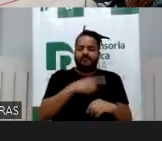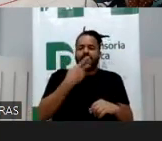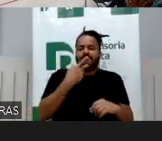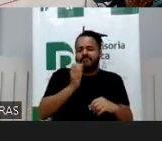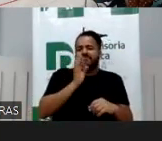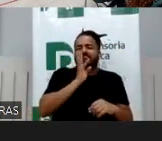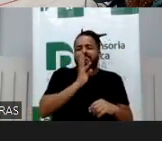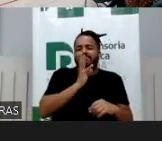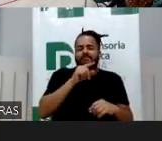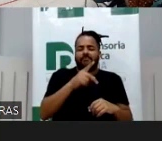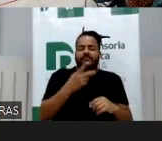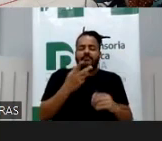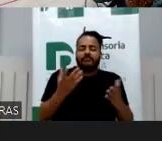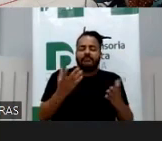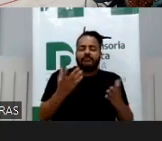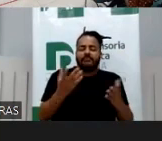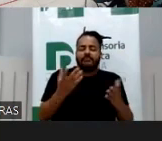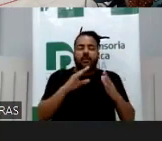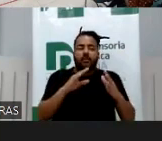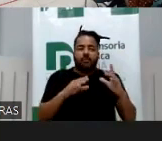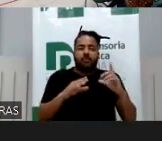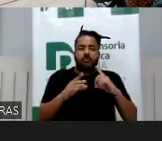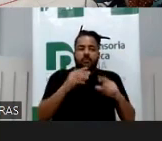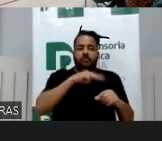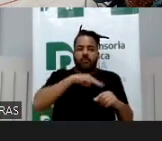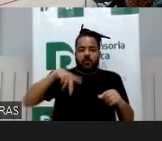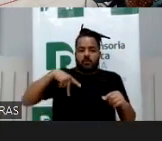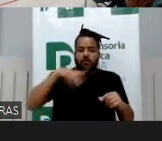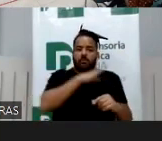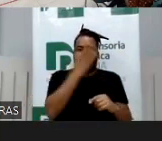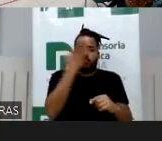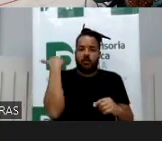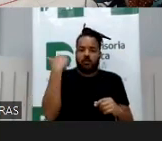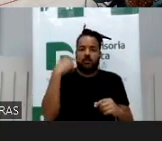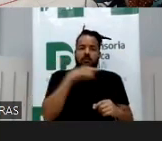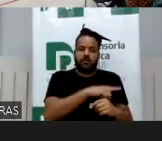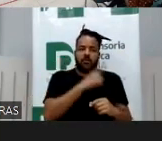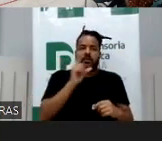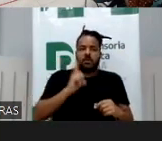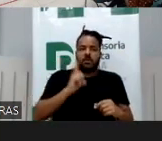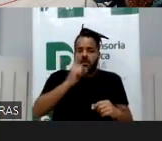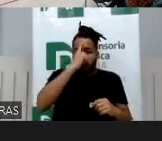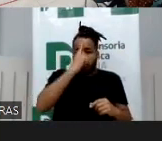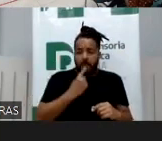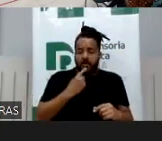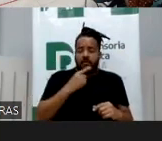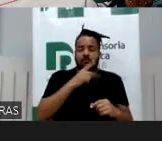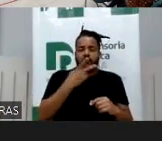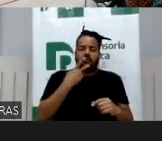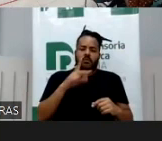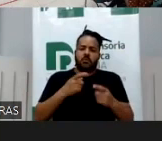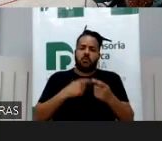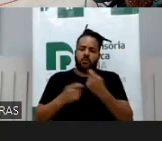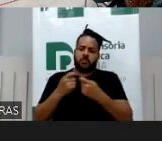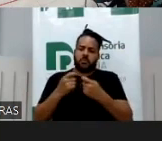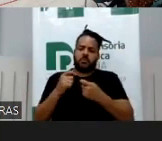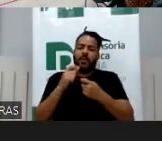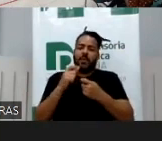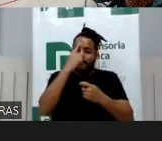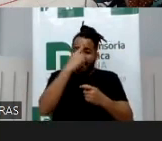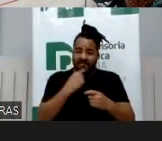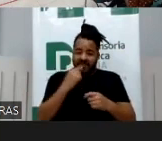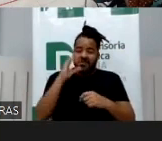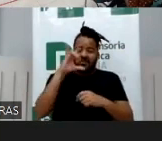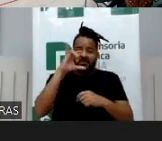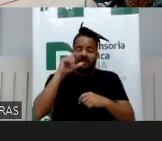teve atuação do Ministério Público, né, a Mel, ela tem um perfil administrado, tinha, pela mãe, eu acho que hoje, não sei se ela já